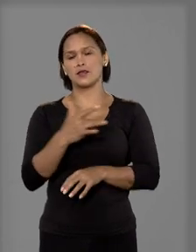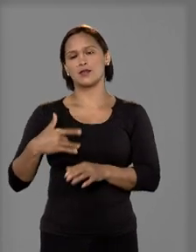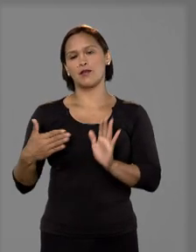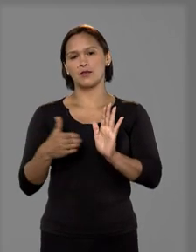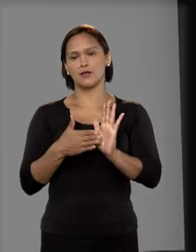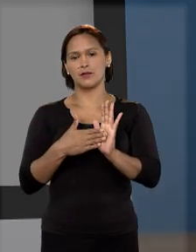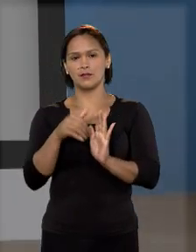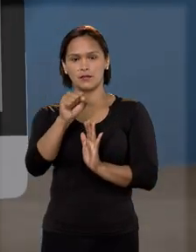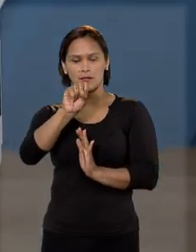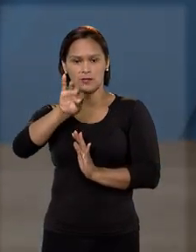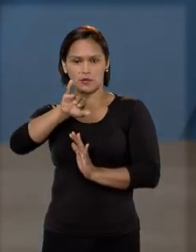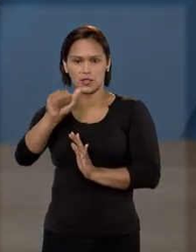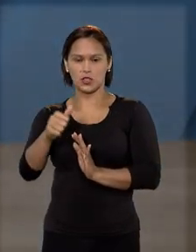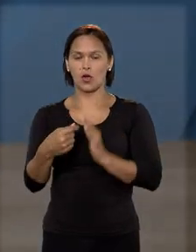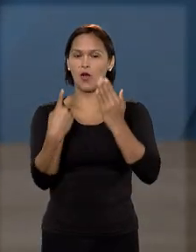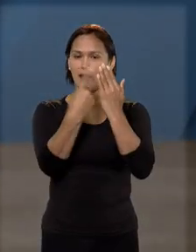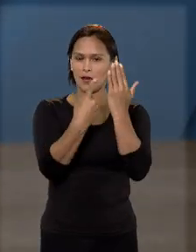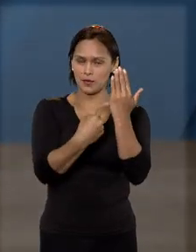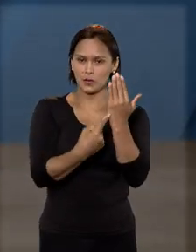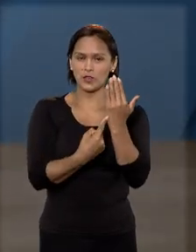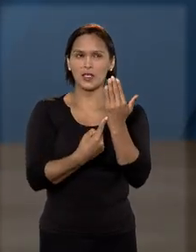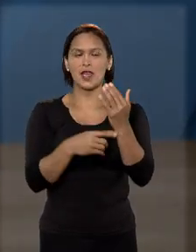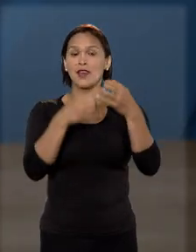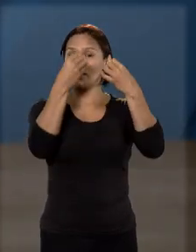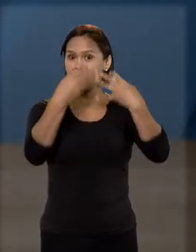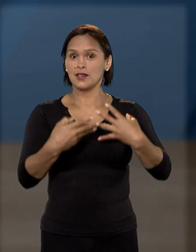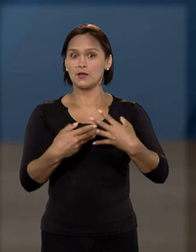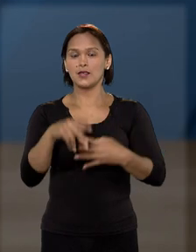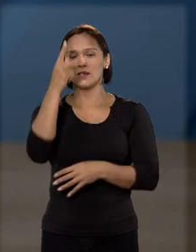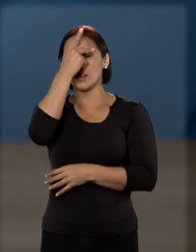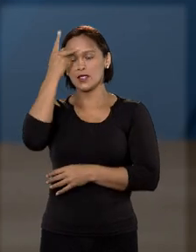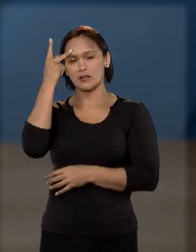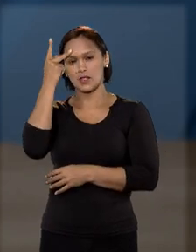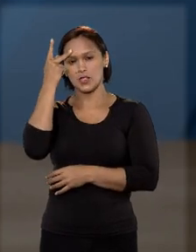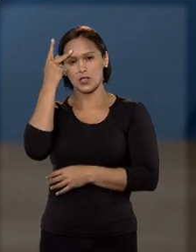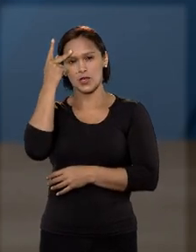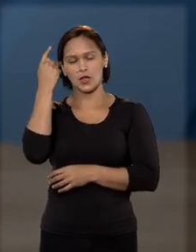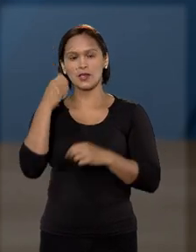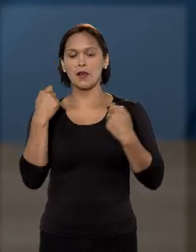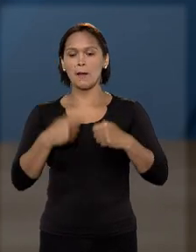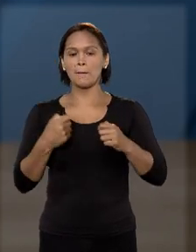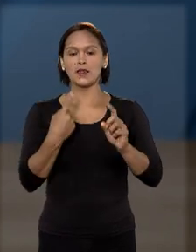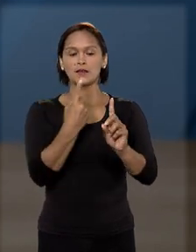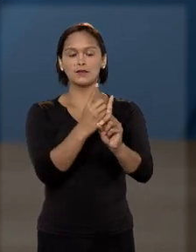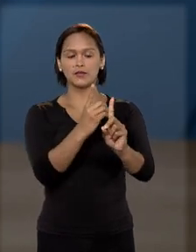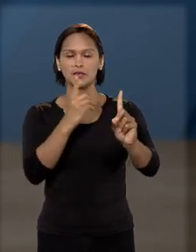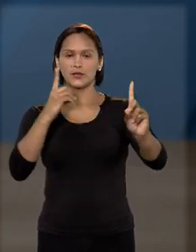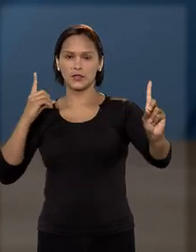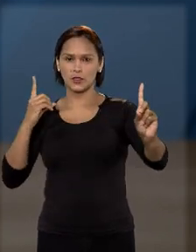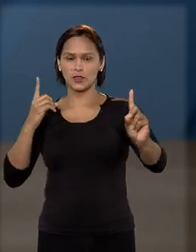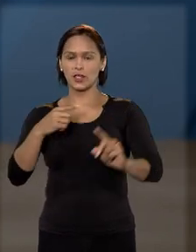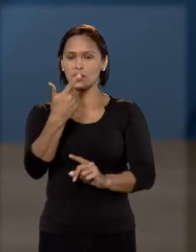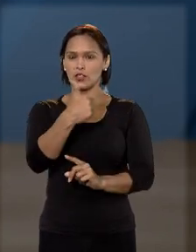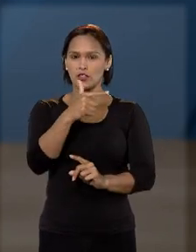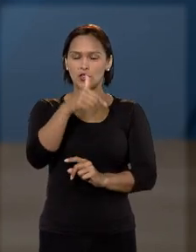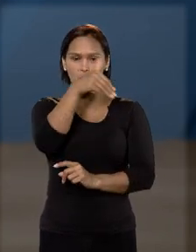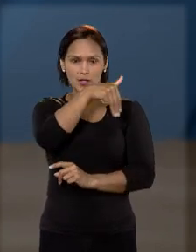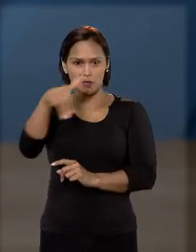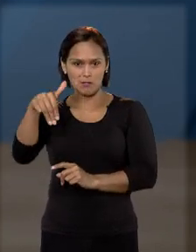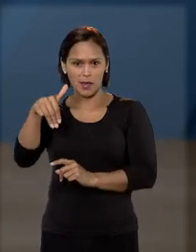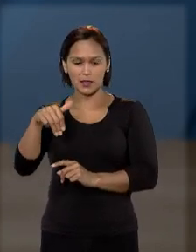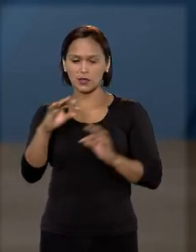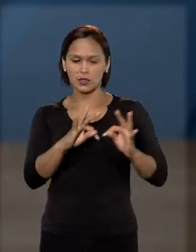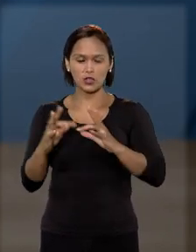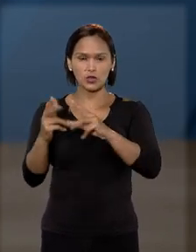Saúde do STJ. O manual diz, por exemplo, que as pessoas devem manter entre si uma distância mínima de dois